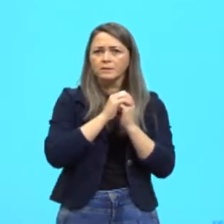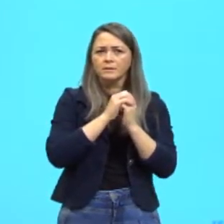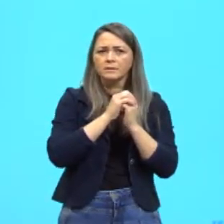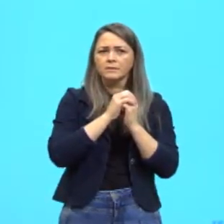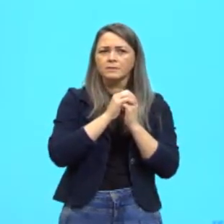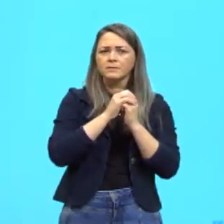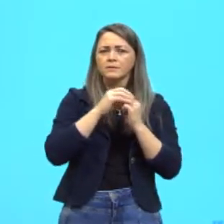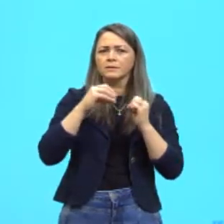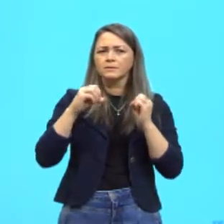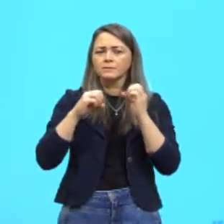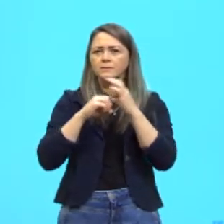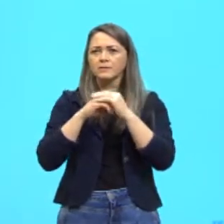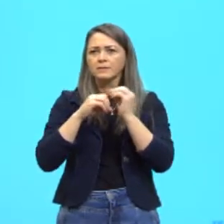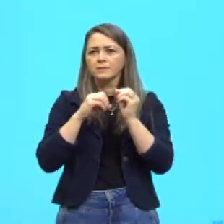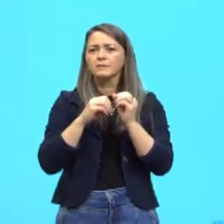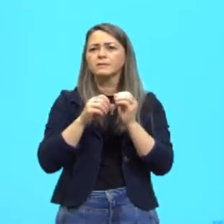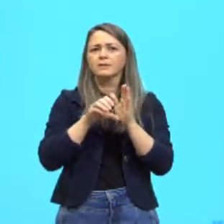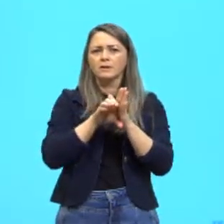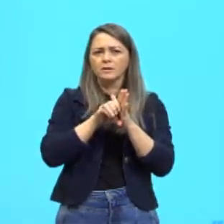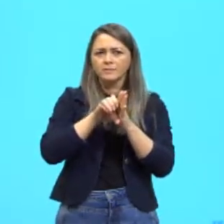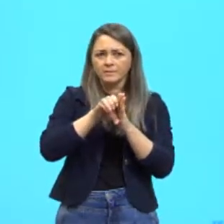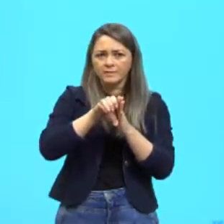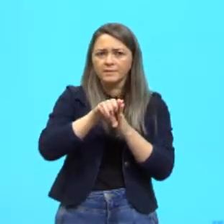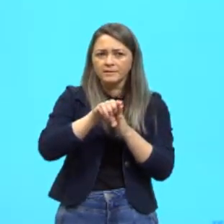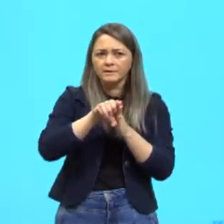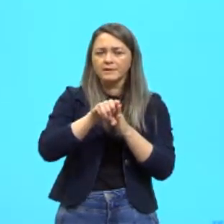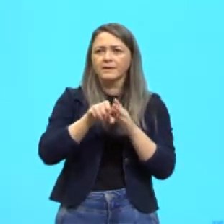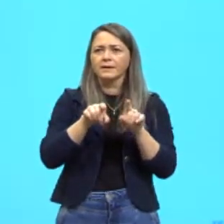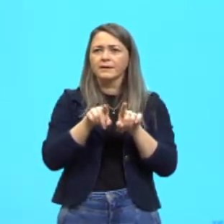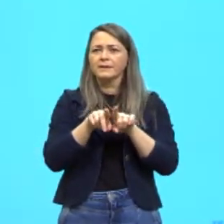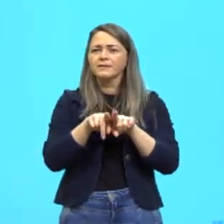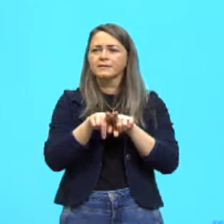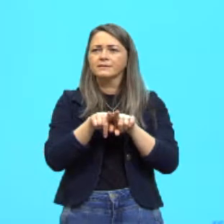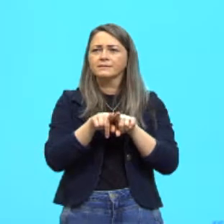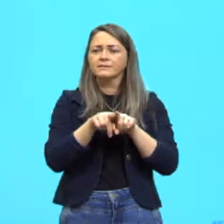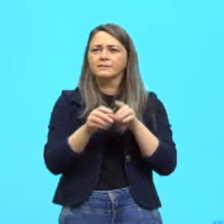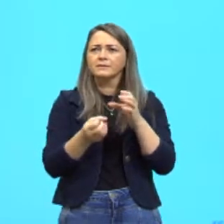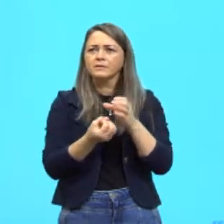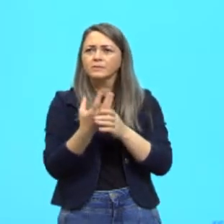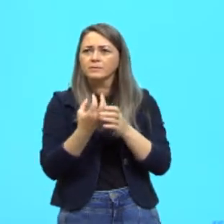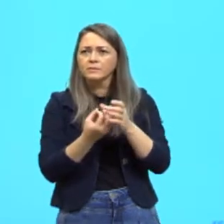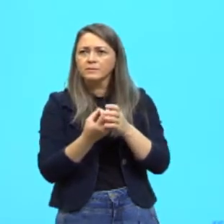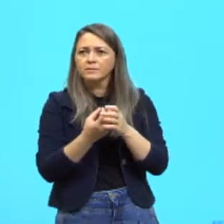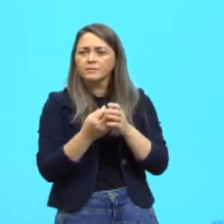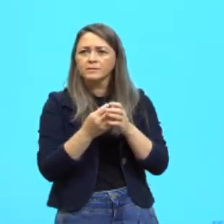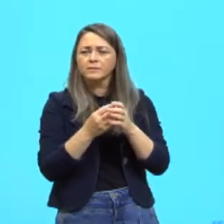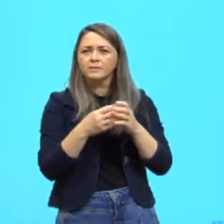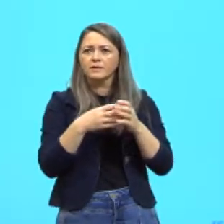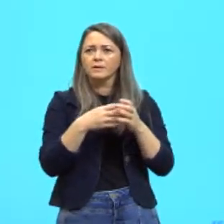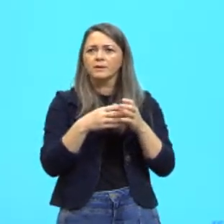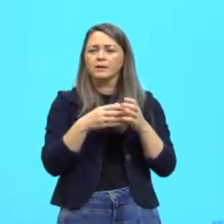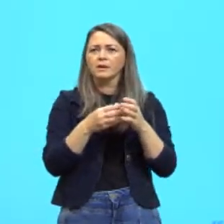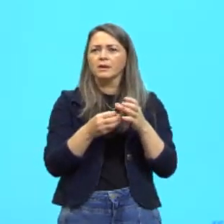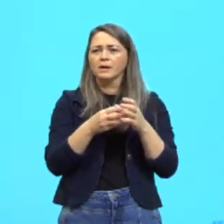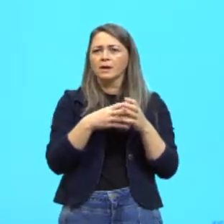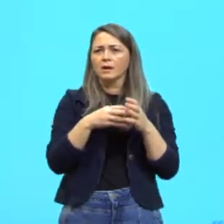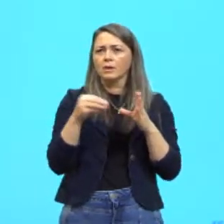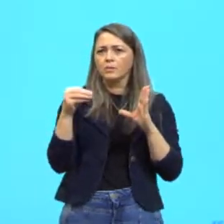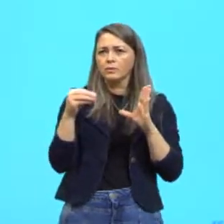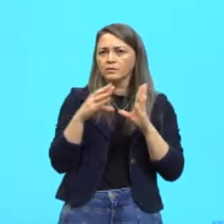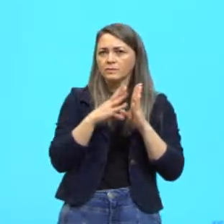bactérias, principalmente, né? Nós vimos a reprodução delas por sissiparidade e elas simplesmente